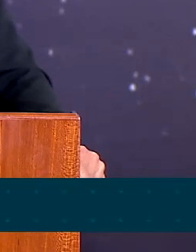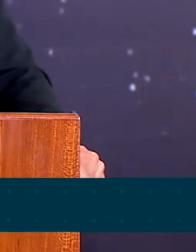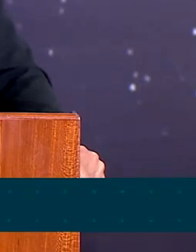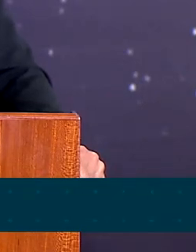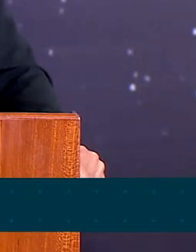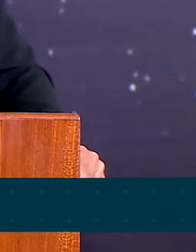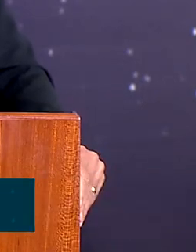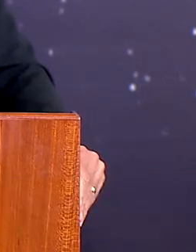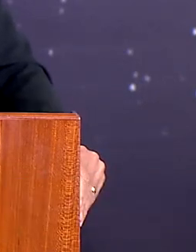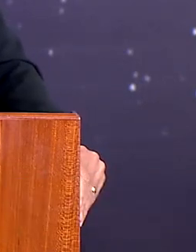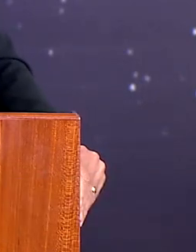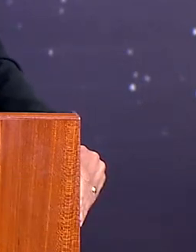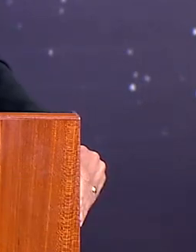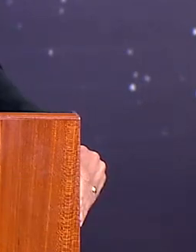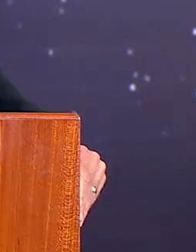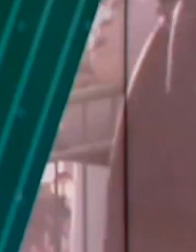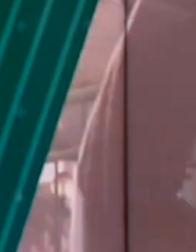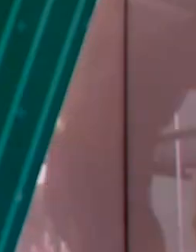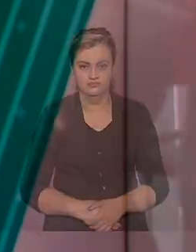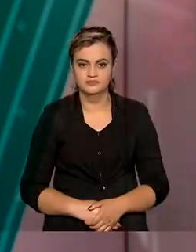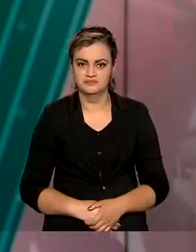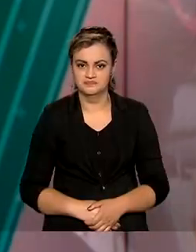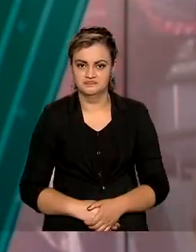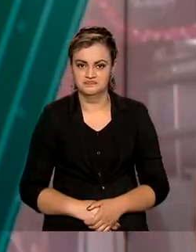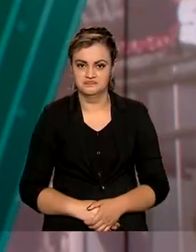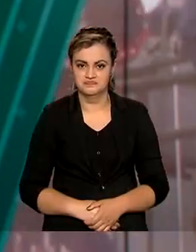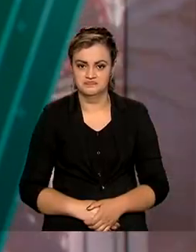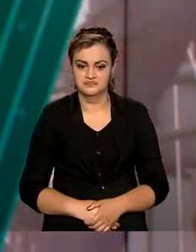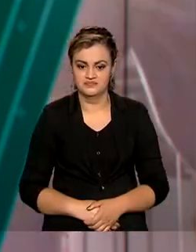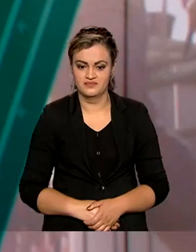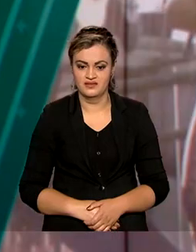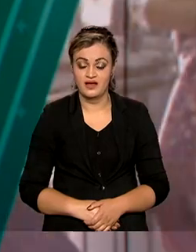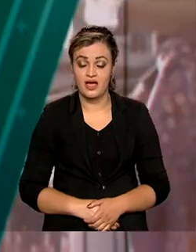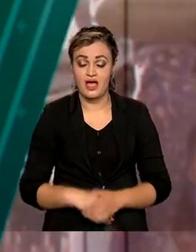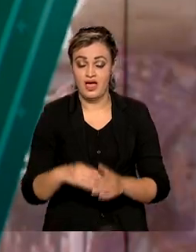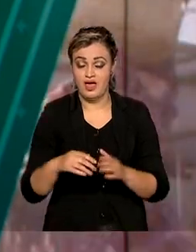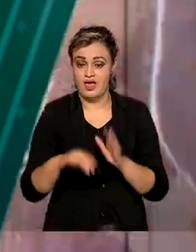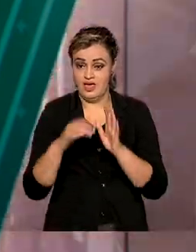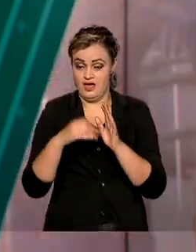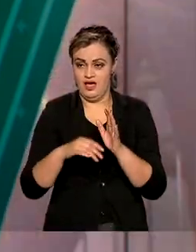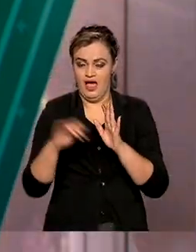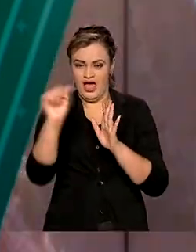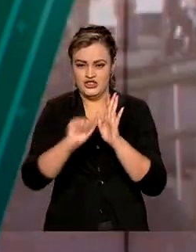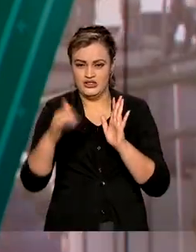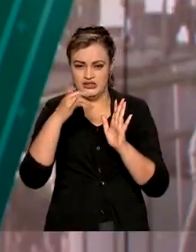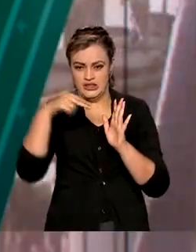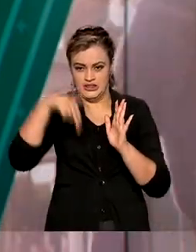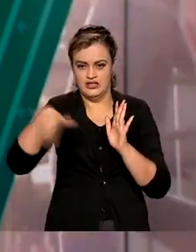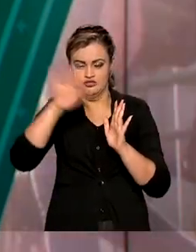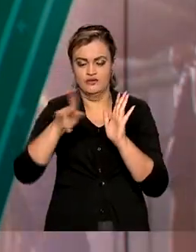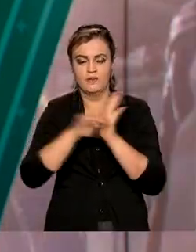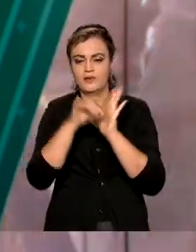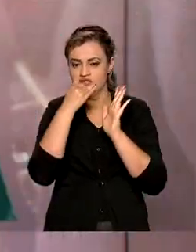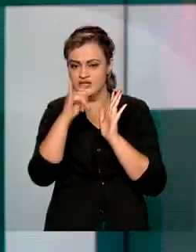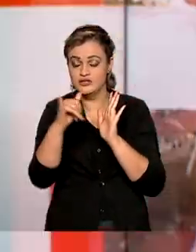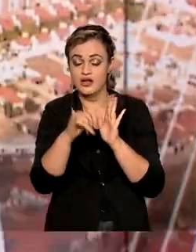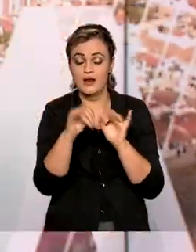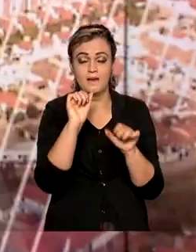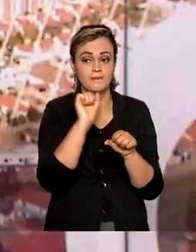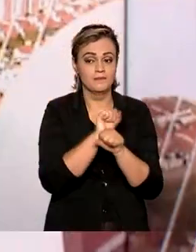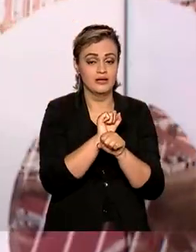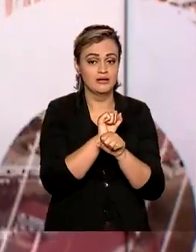pelo mundo todo. A Agência Nacional de Energia Elétrica prorrogou por mais três meses a